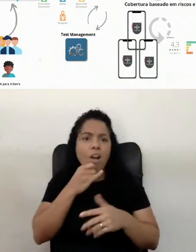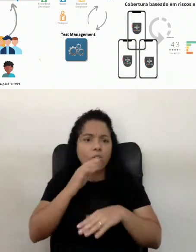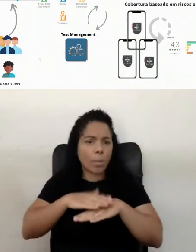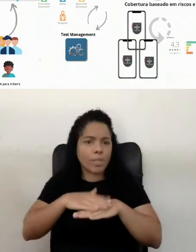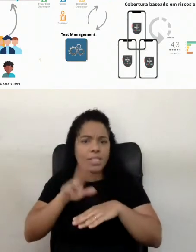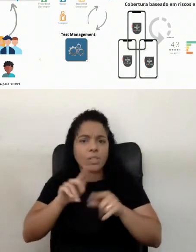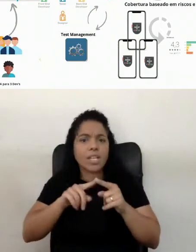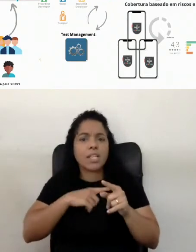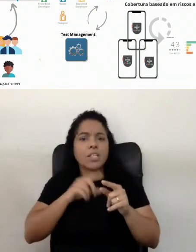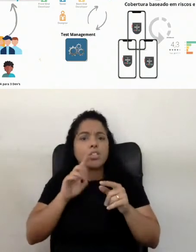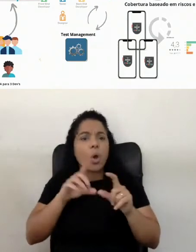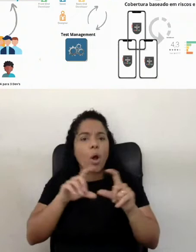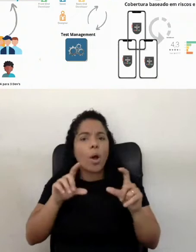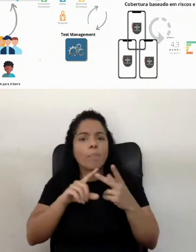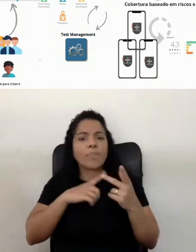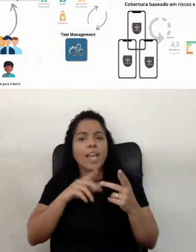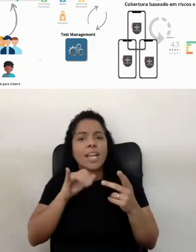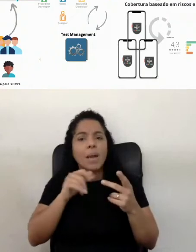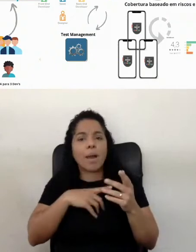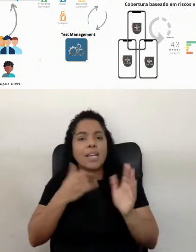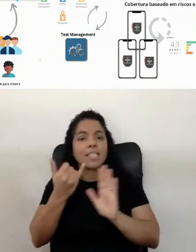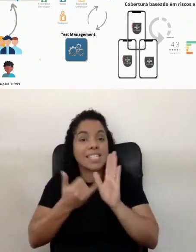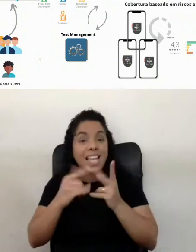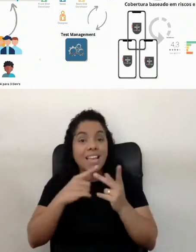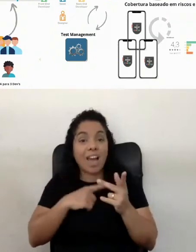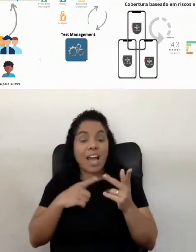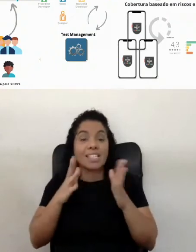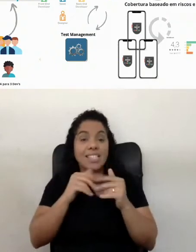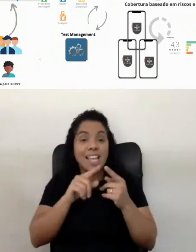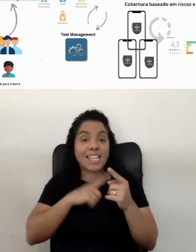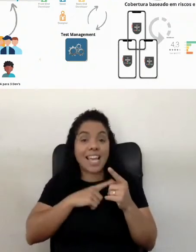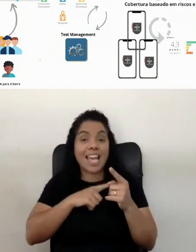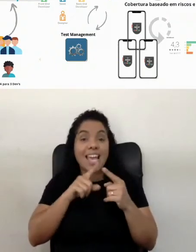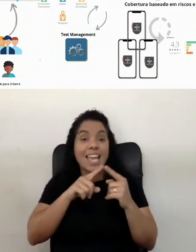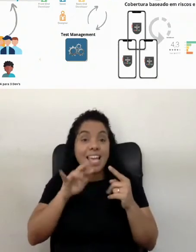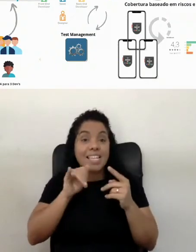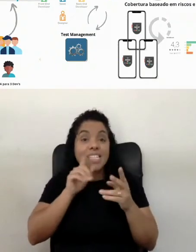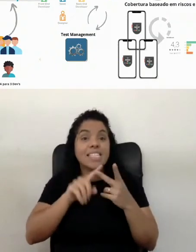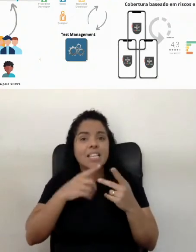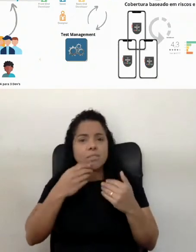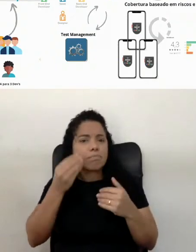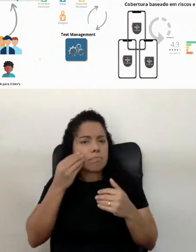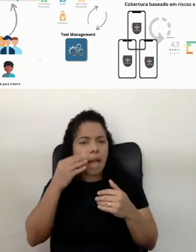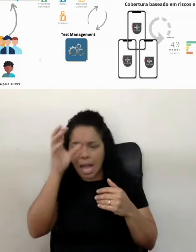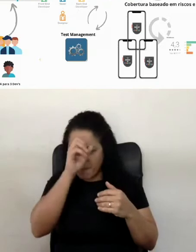usando apenas a camada de interface sem requisito, e vai tentando aprender, mas, poxa, será que de fato eu estou gerando valor?